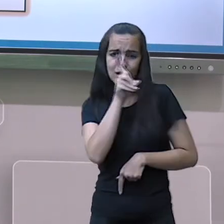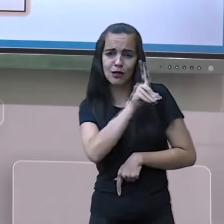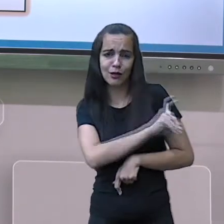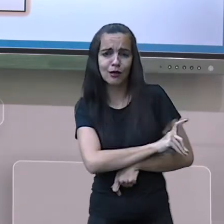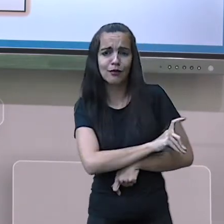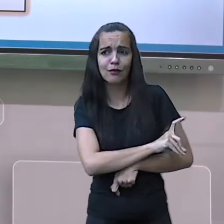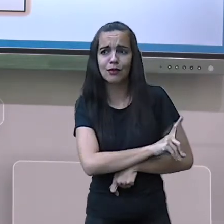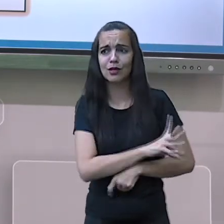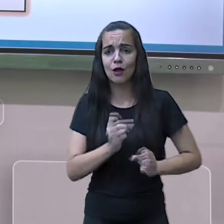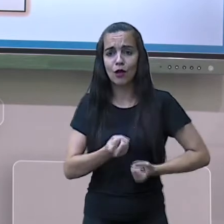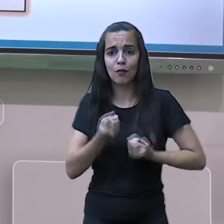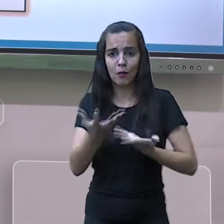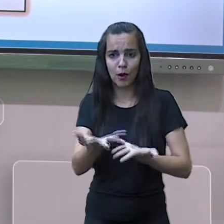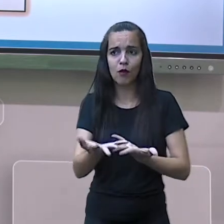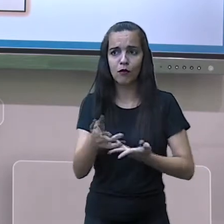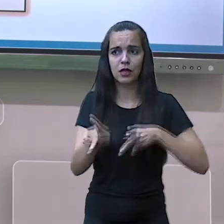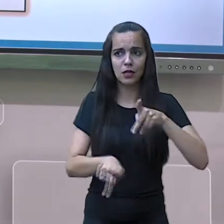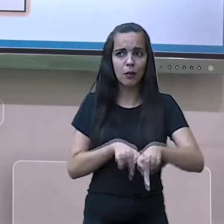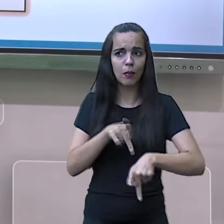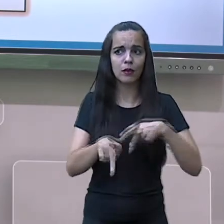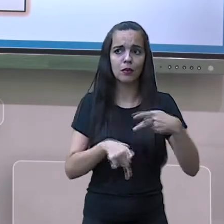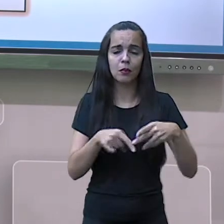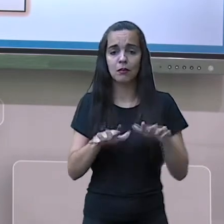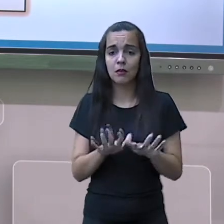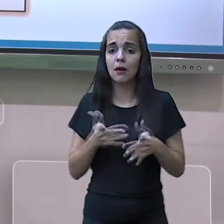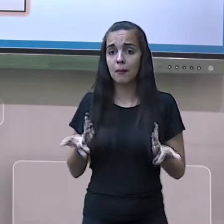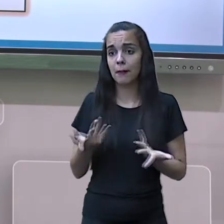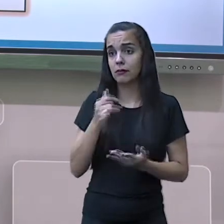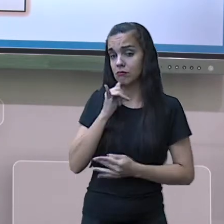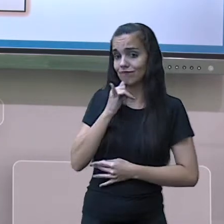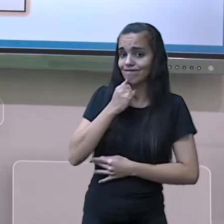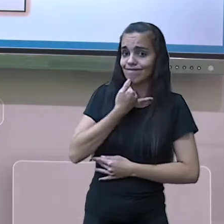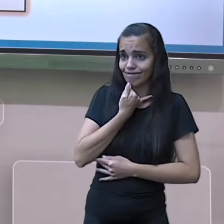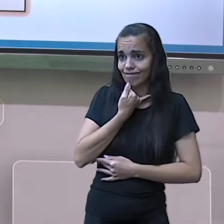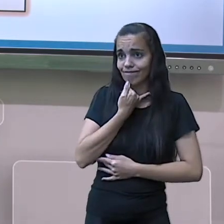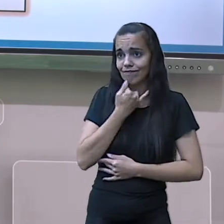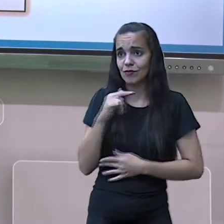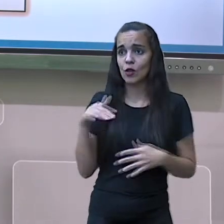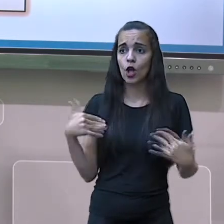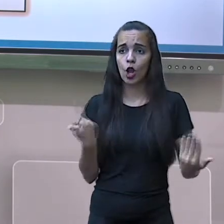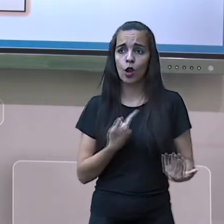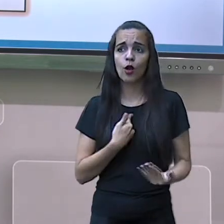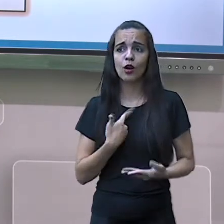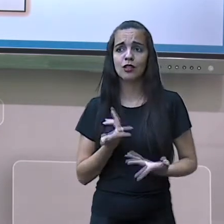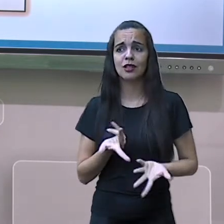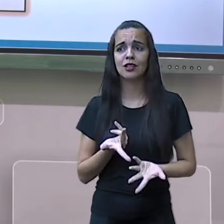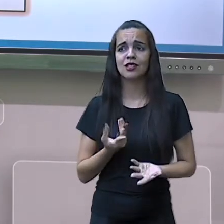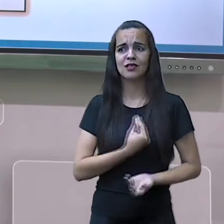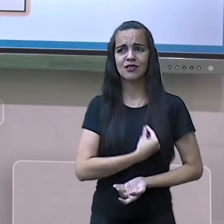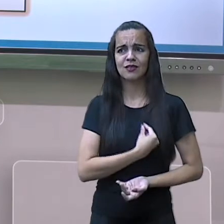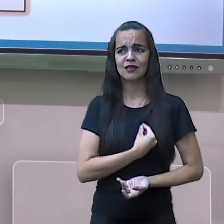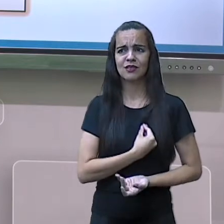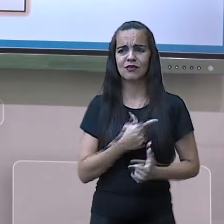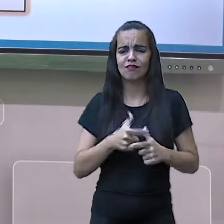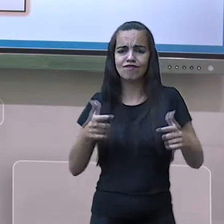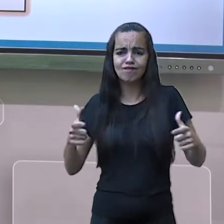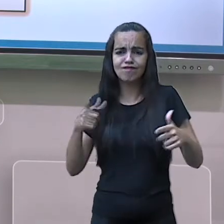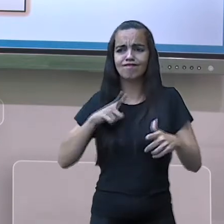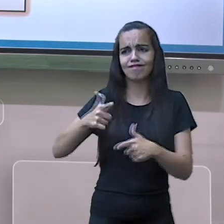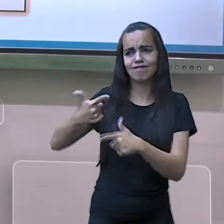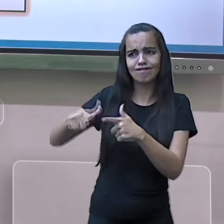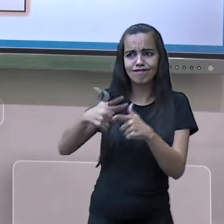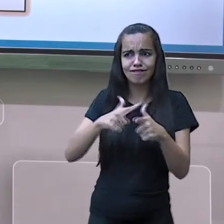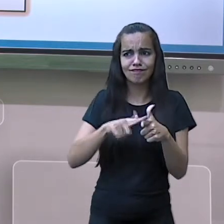possam se estabilizar. Mas infelizmente nós vemos que isso é um grave problema que